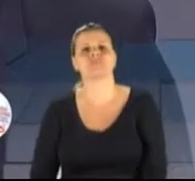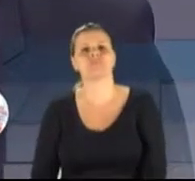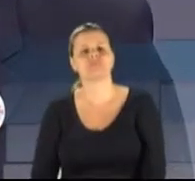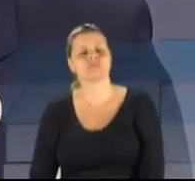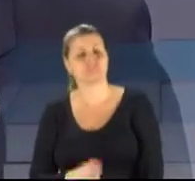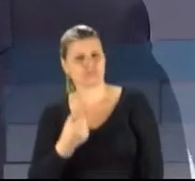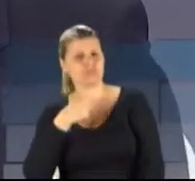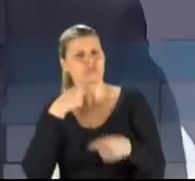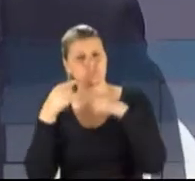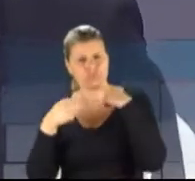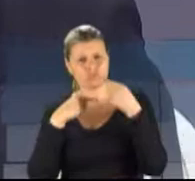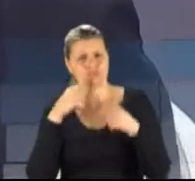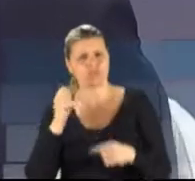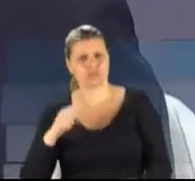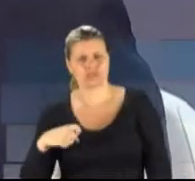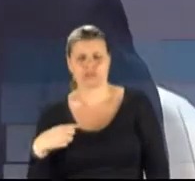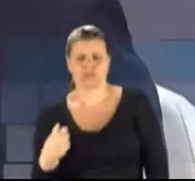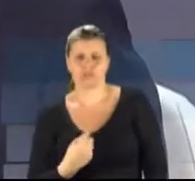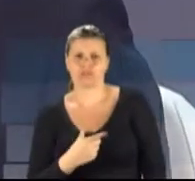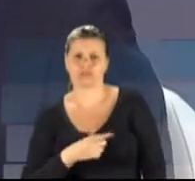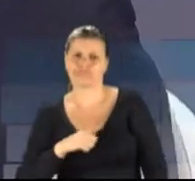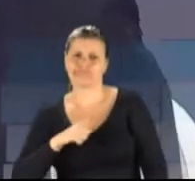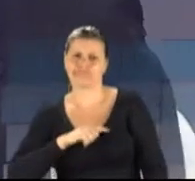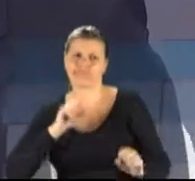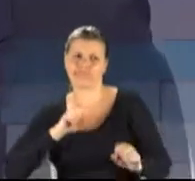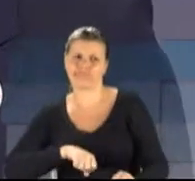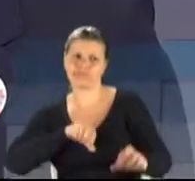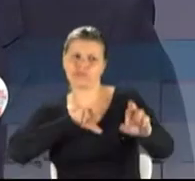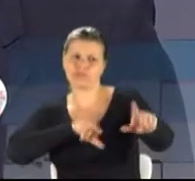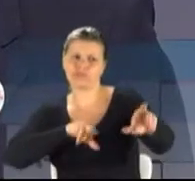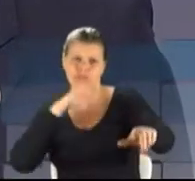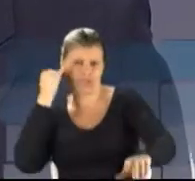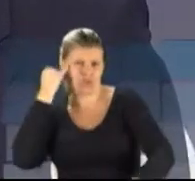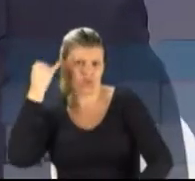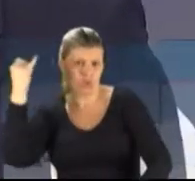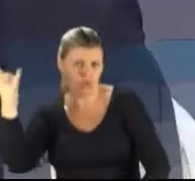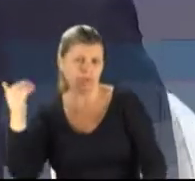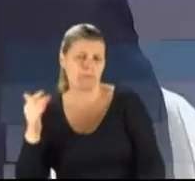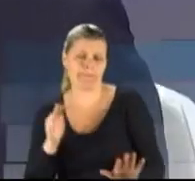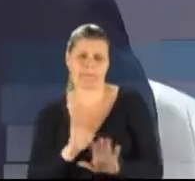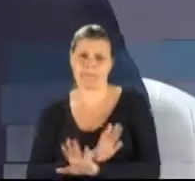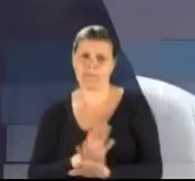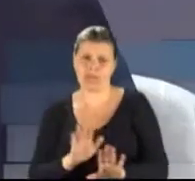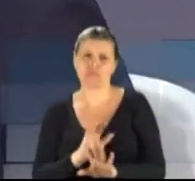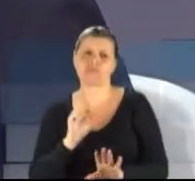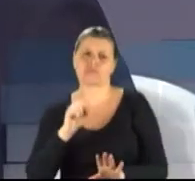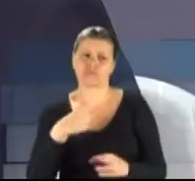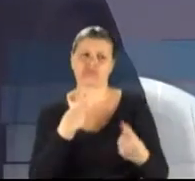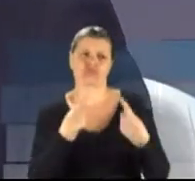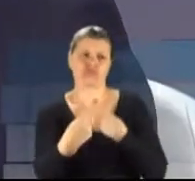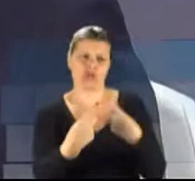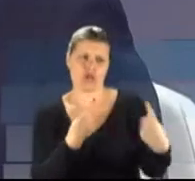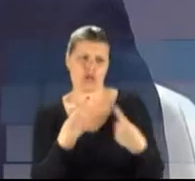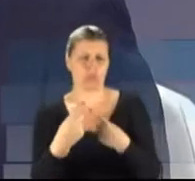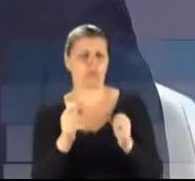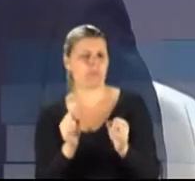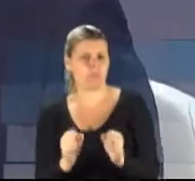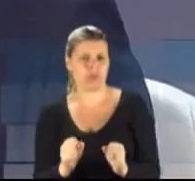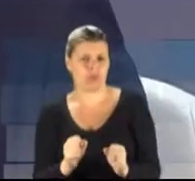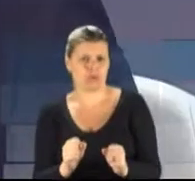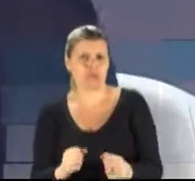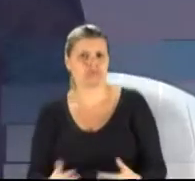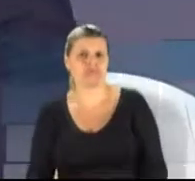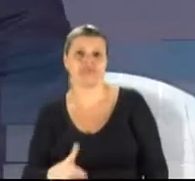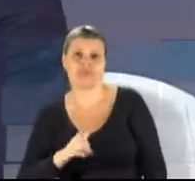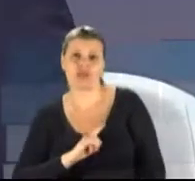posições ideológicas diferentes, mas nem por isso não temos diálogo. Mas sempre nós temos, pelo menos,